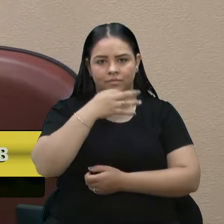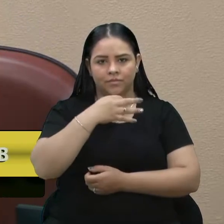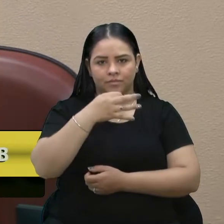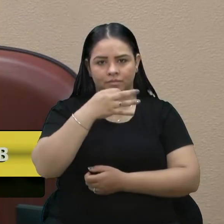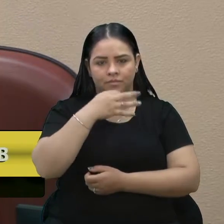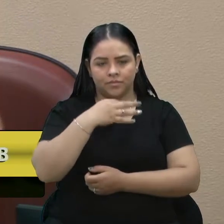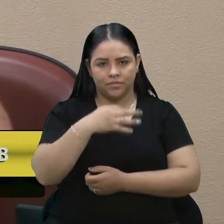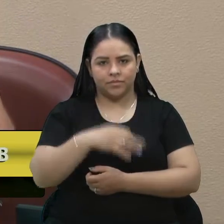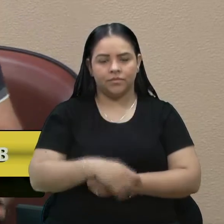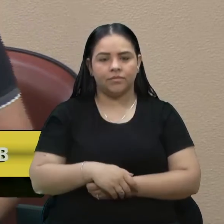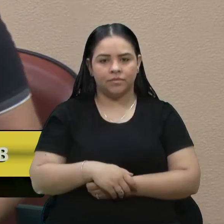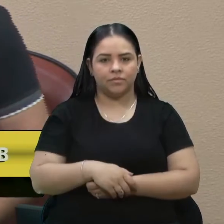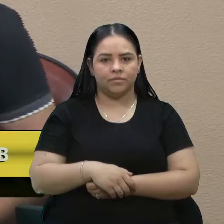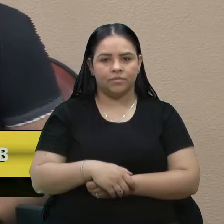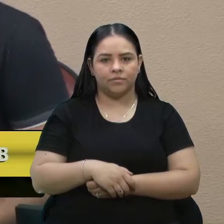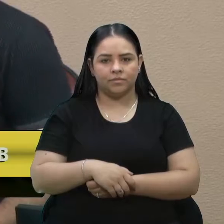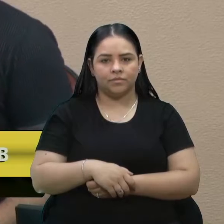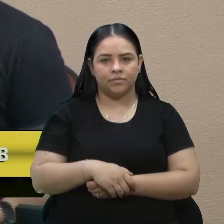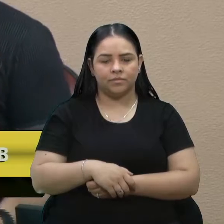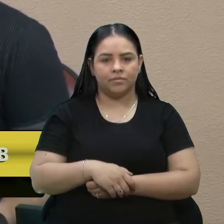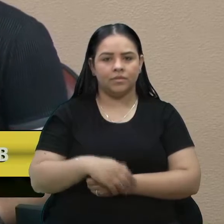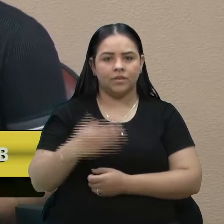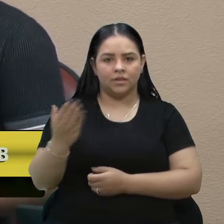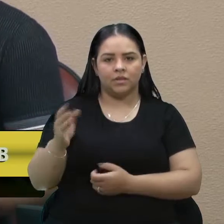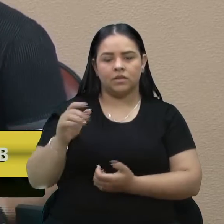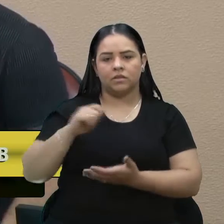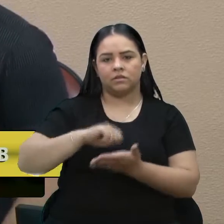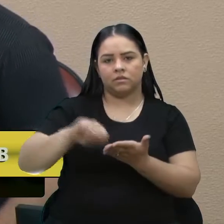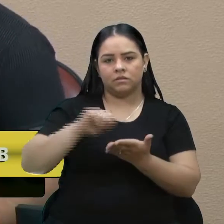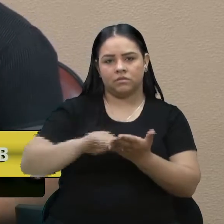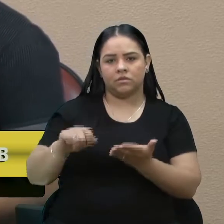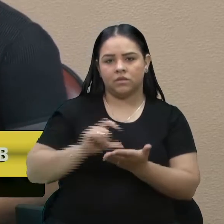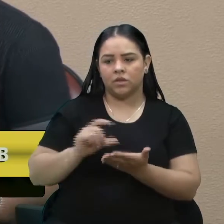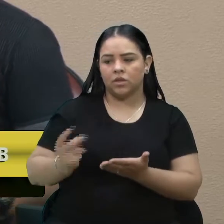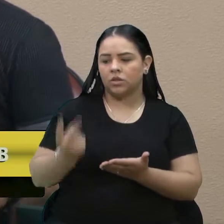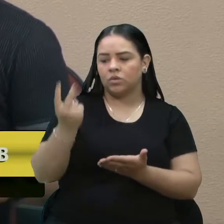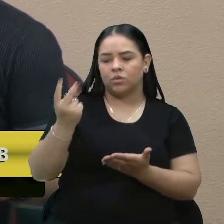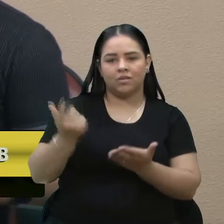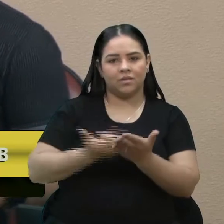um cronista, escritor, tinha dois livros,